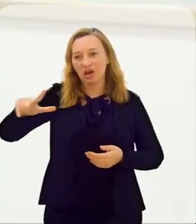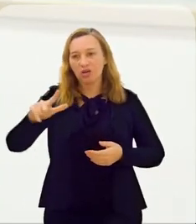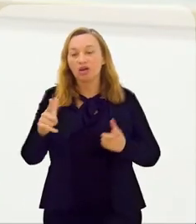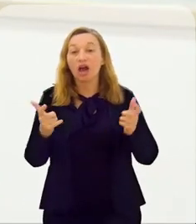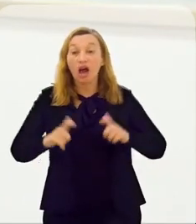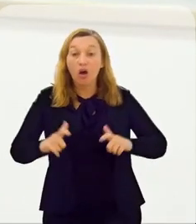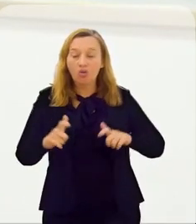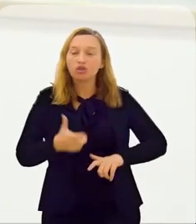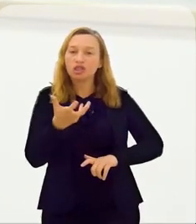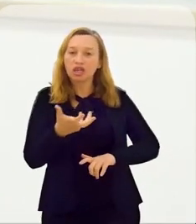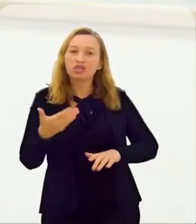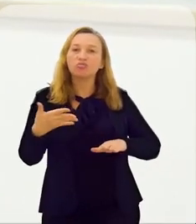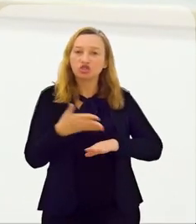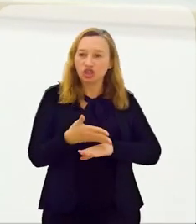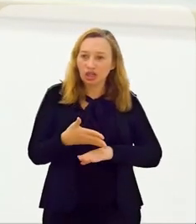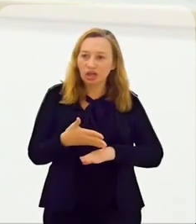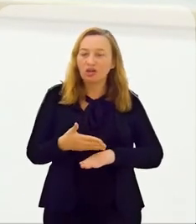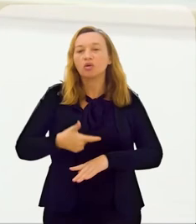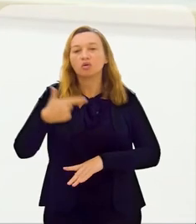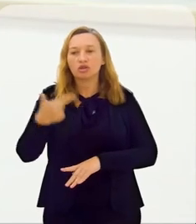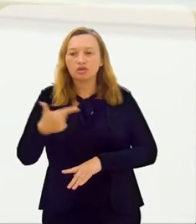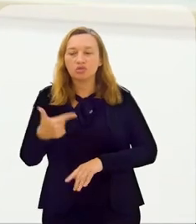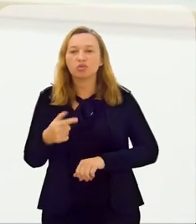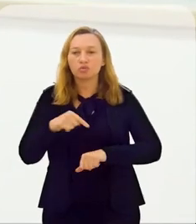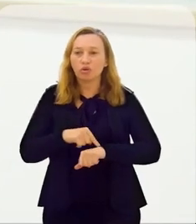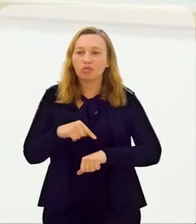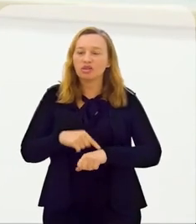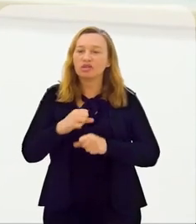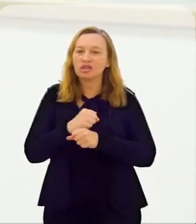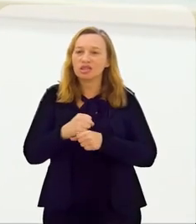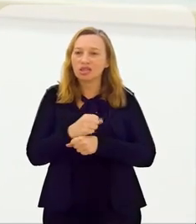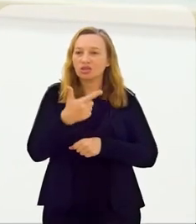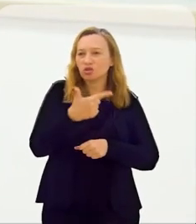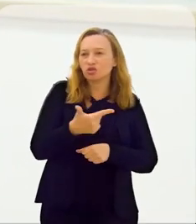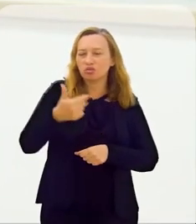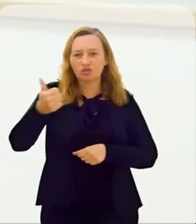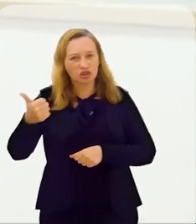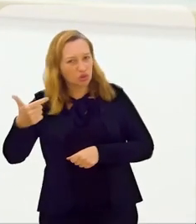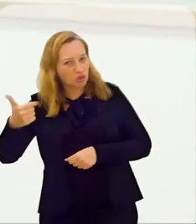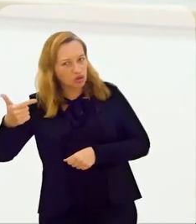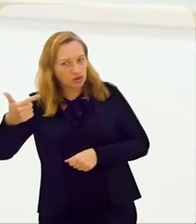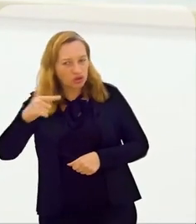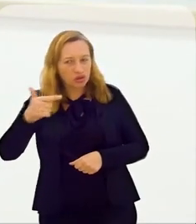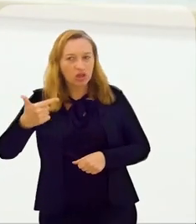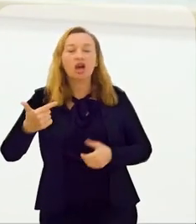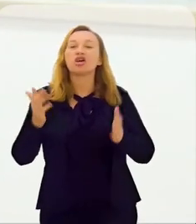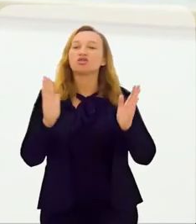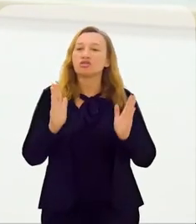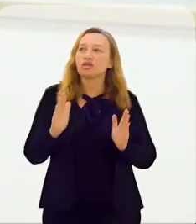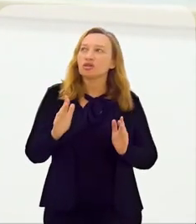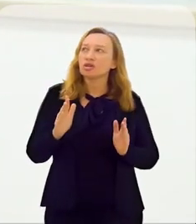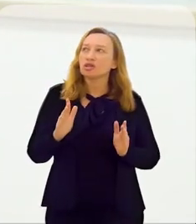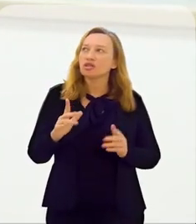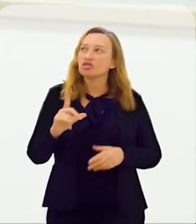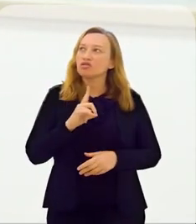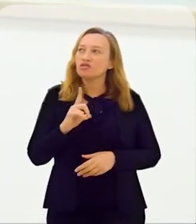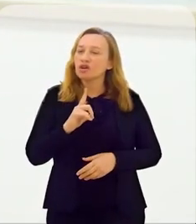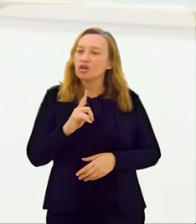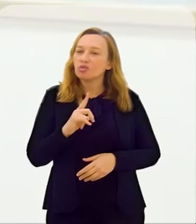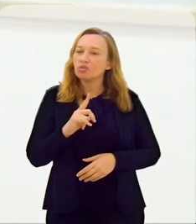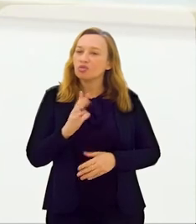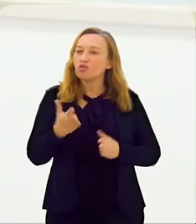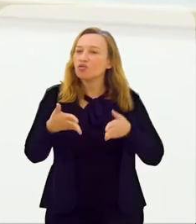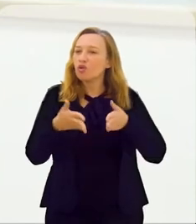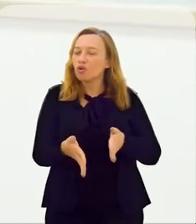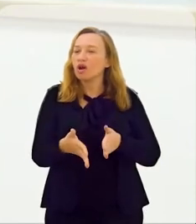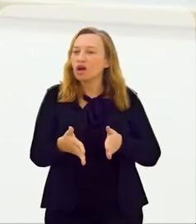Pantanal. É necessário dizer onde nós queremos chegar. No segundo momento, este ano, de 2021 e 2022,